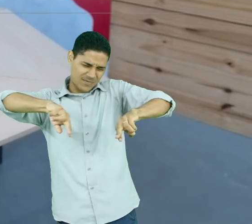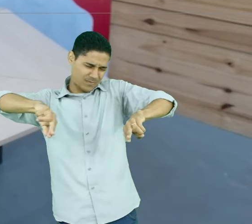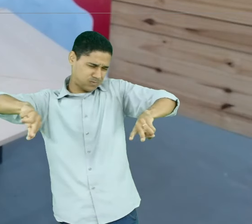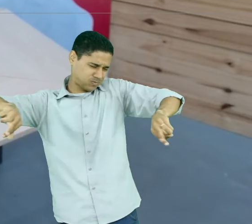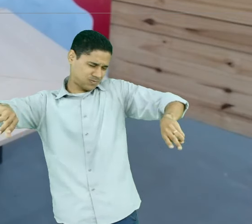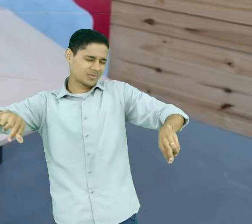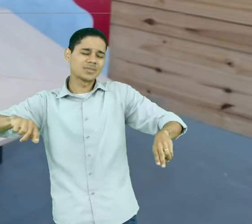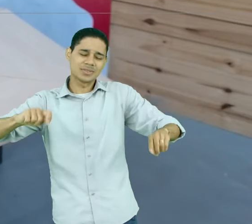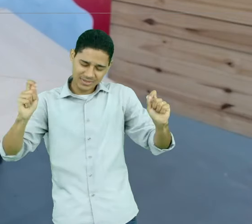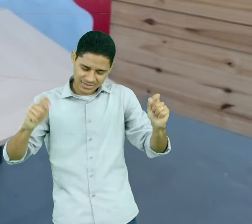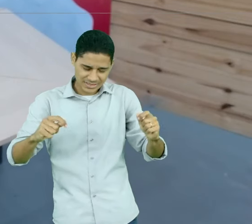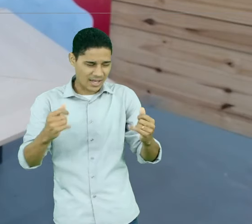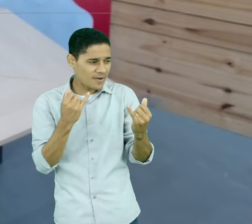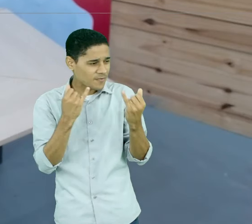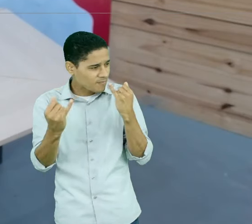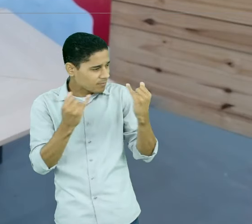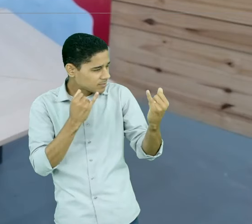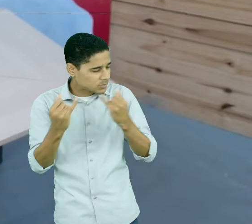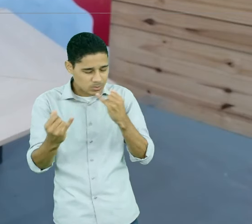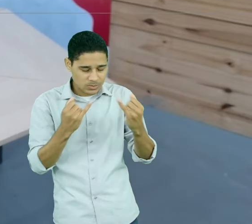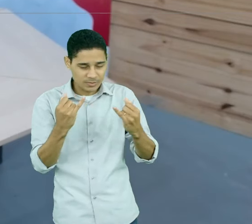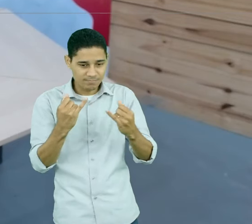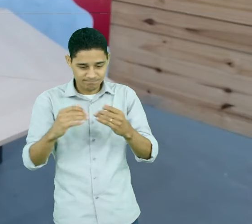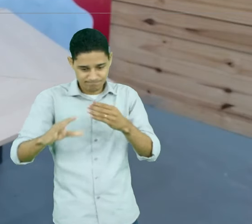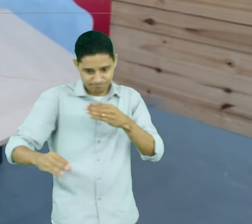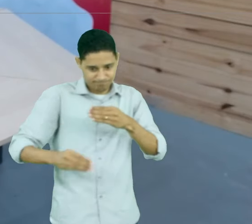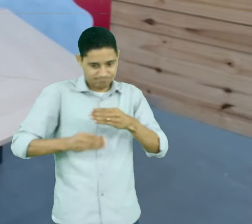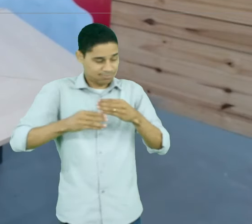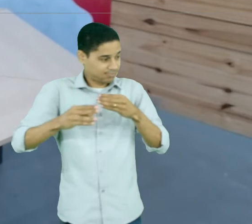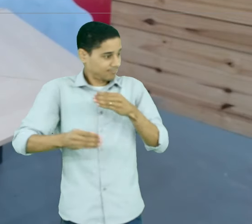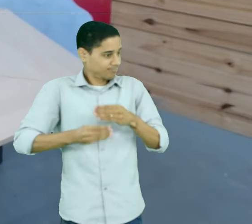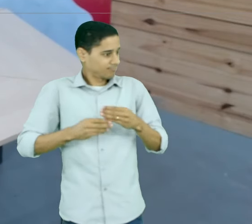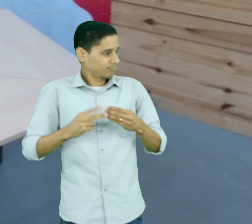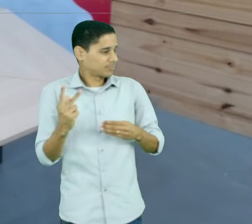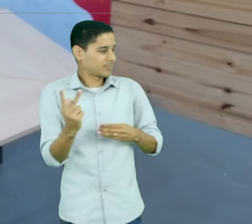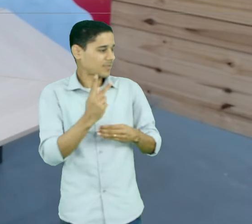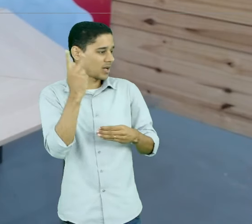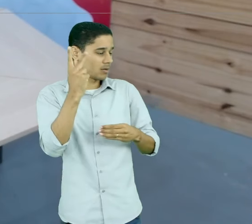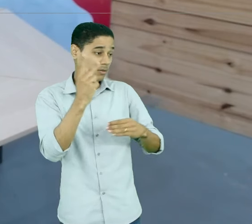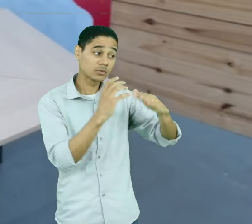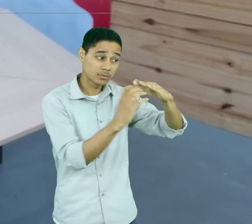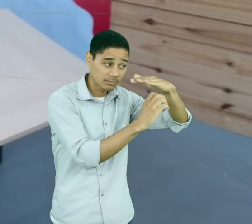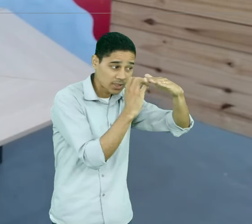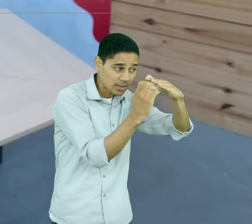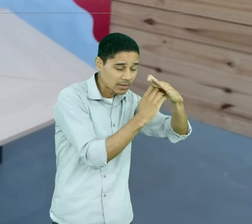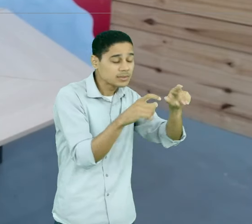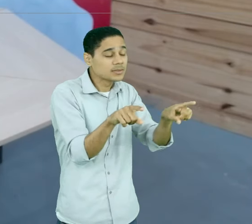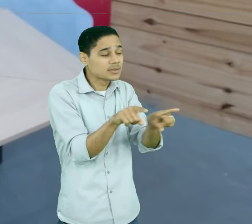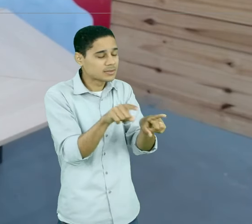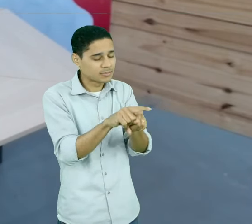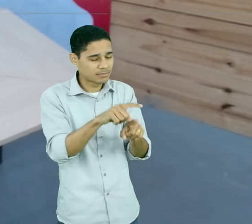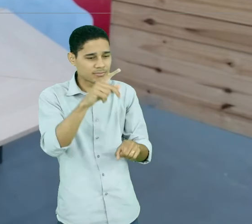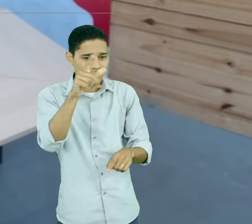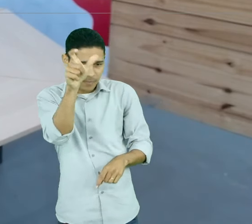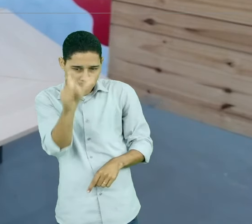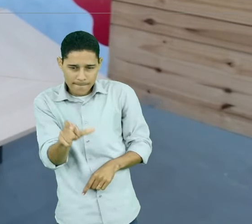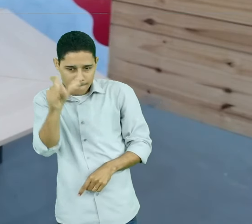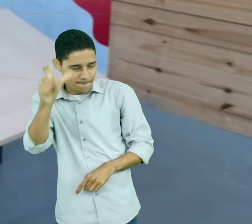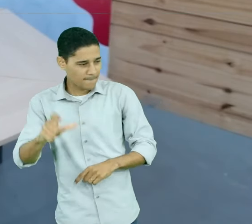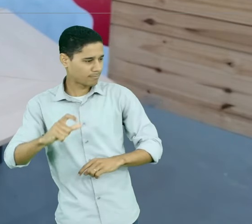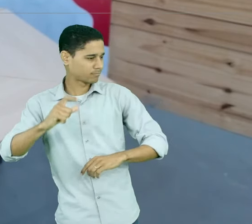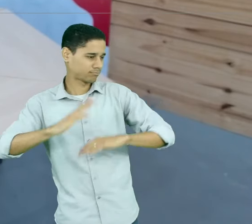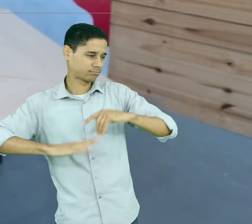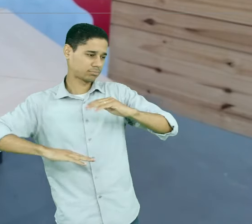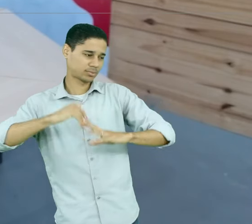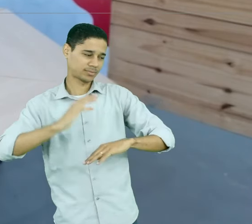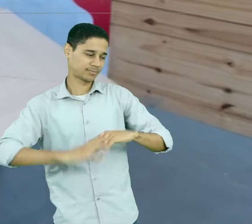de informações que agrega valor tanto às organizações quanto para os profissionais. Se